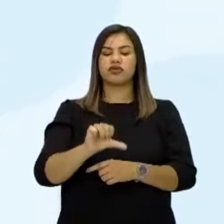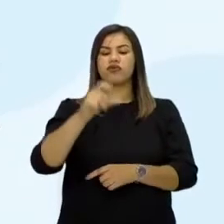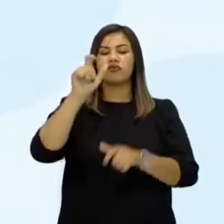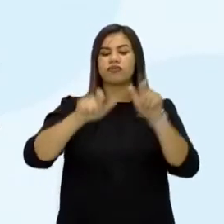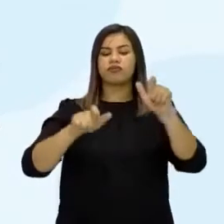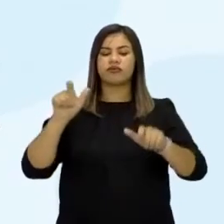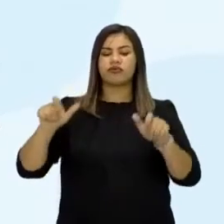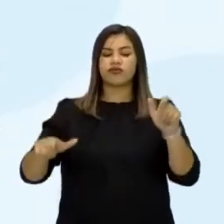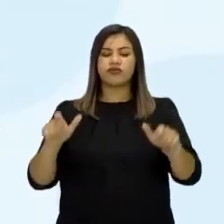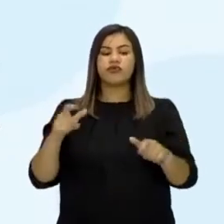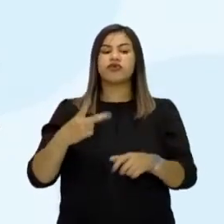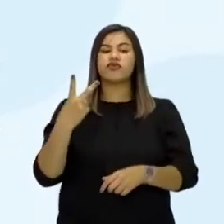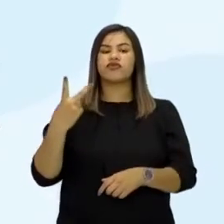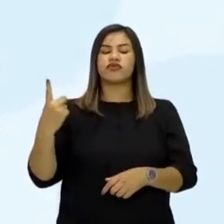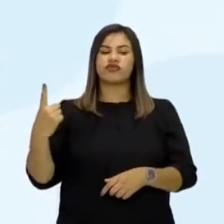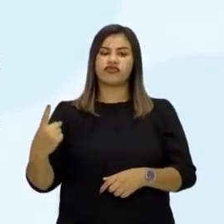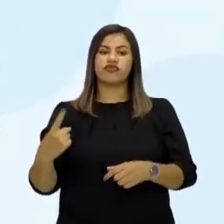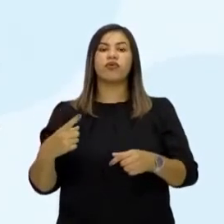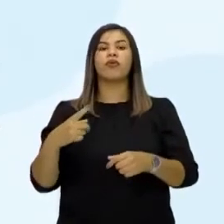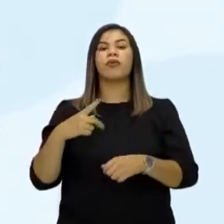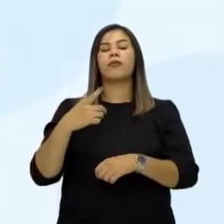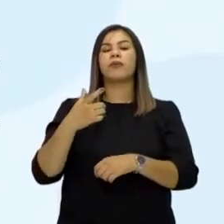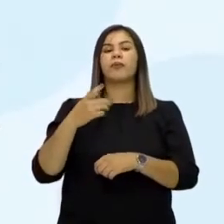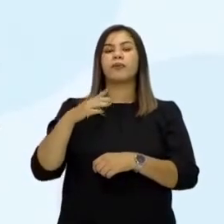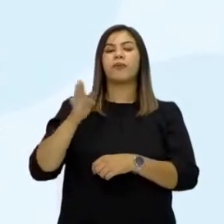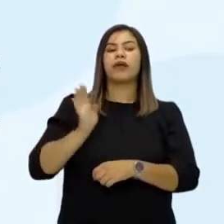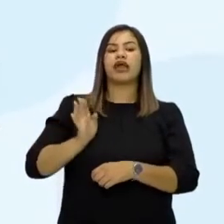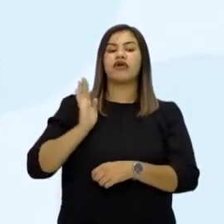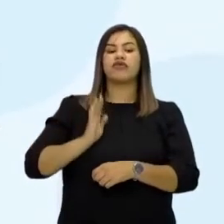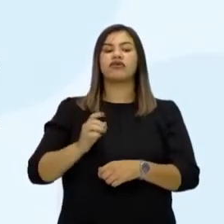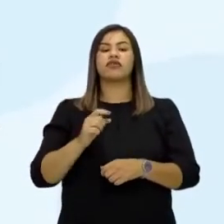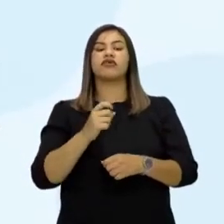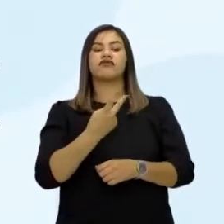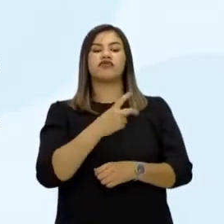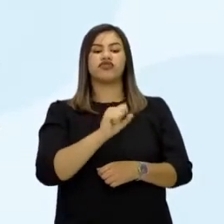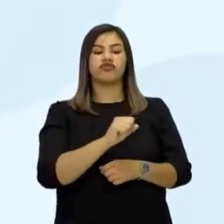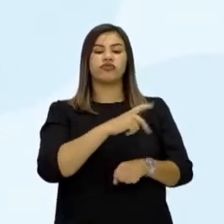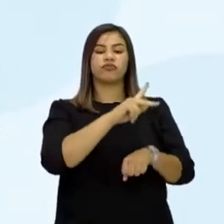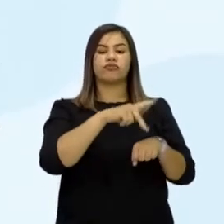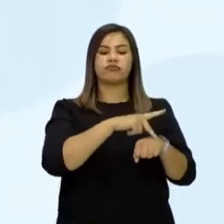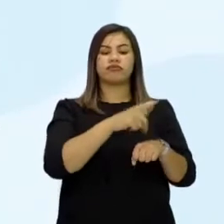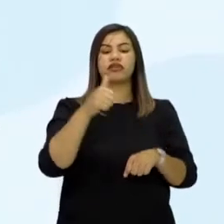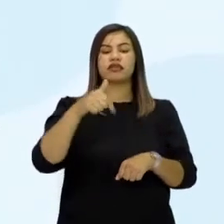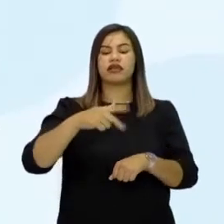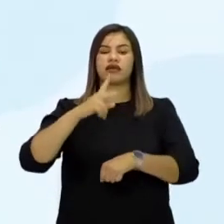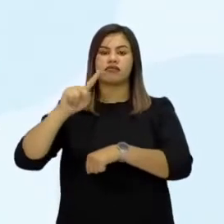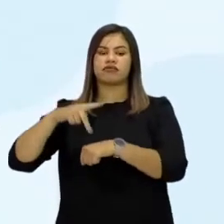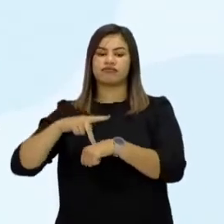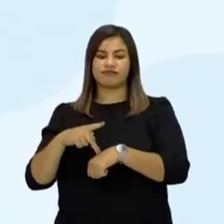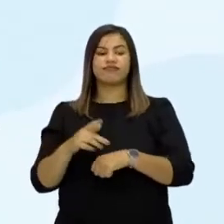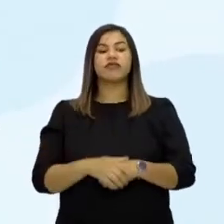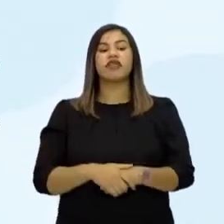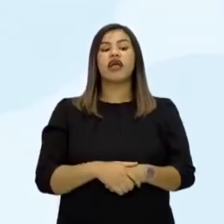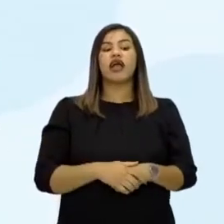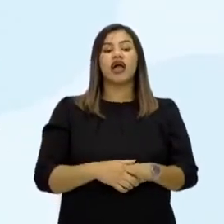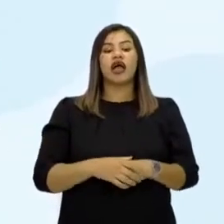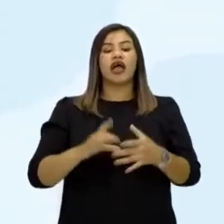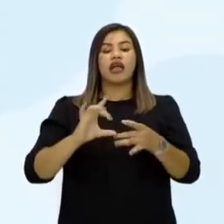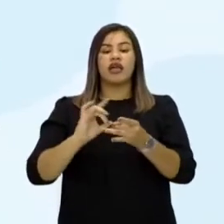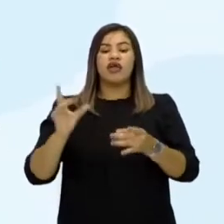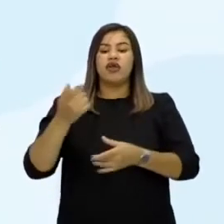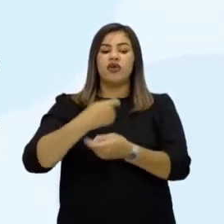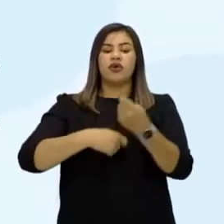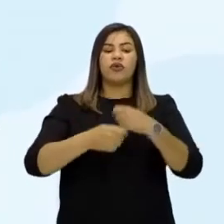sendo 21 da Bélgica, 21 dos Países Baixos e 7 de Luxemburgo. Garante o direito de livre comércio e